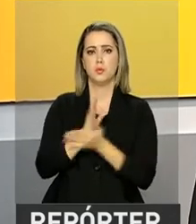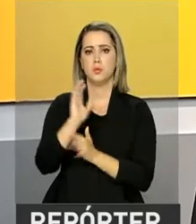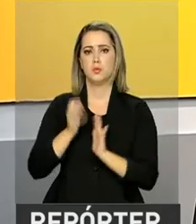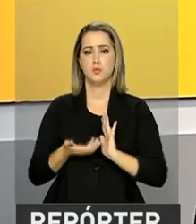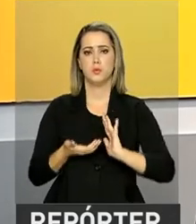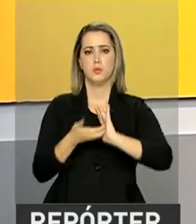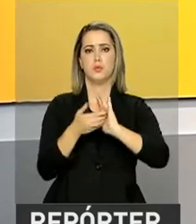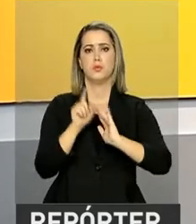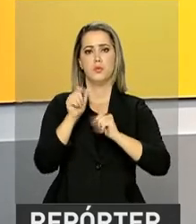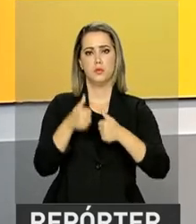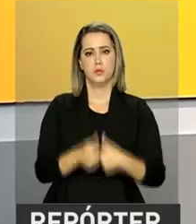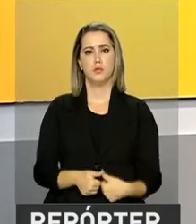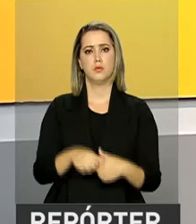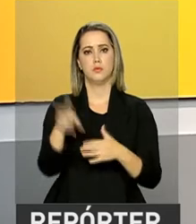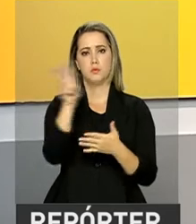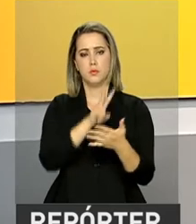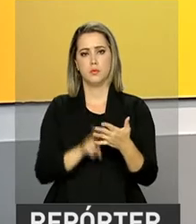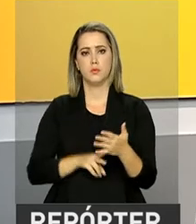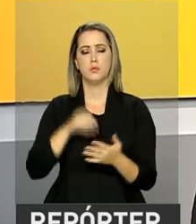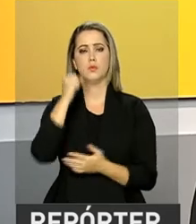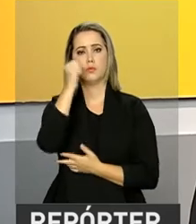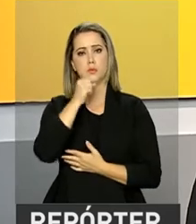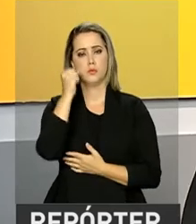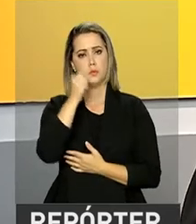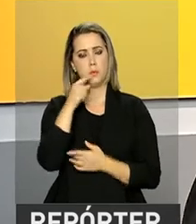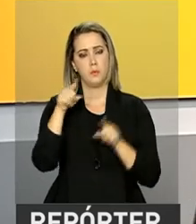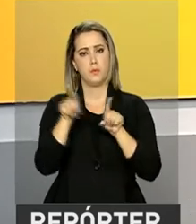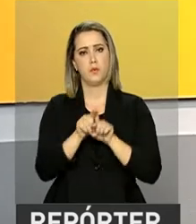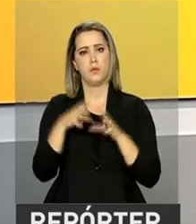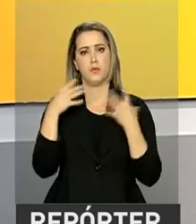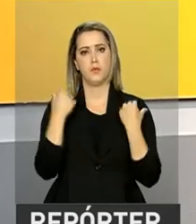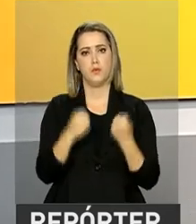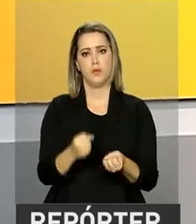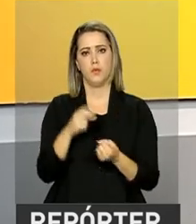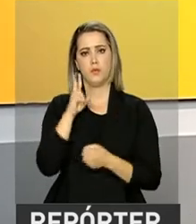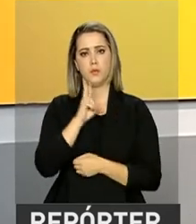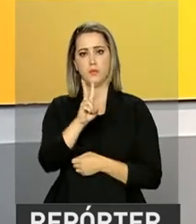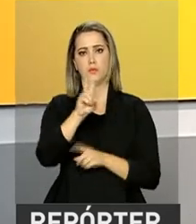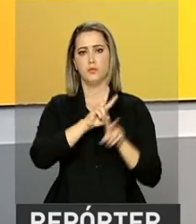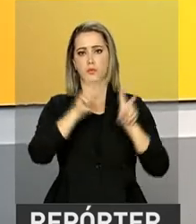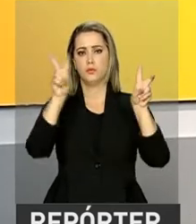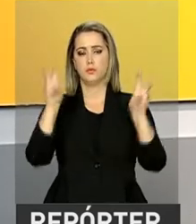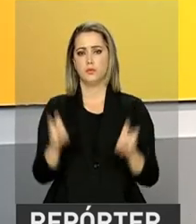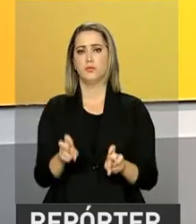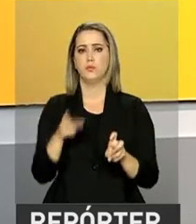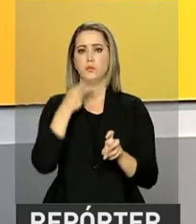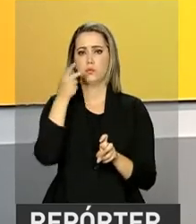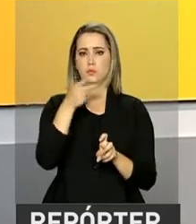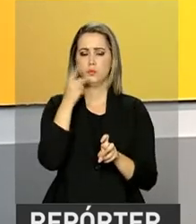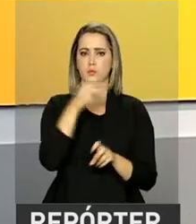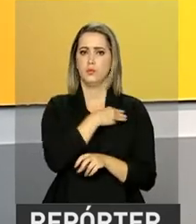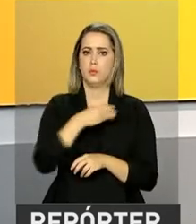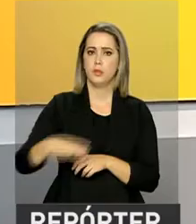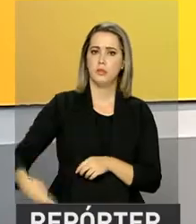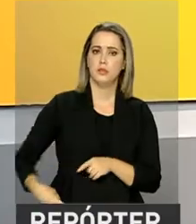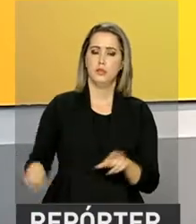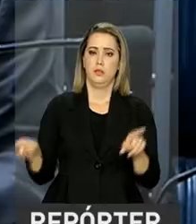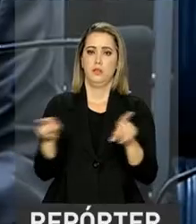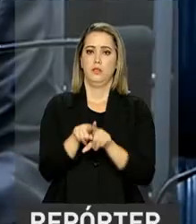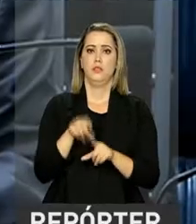Câmara dos Deputados e está sendo apreciada pelos senadores. Vamos ouvir um trecho da fala do ministro.